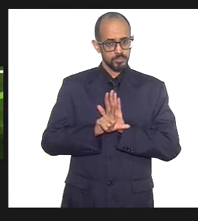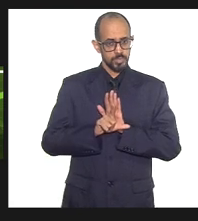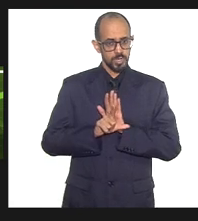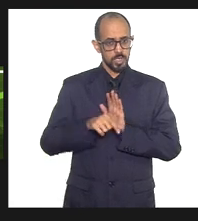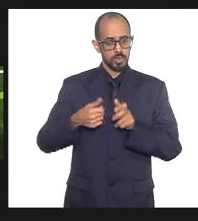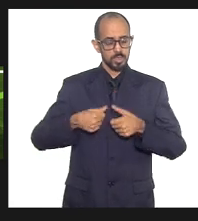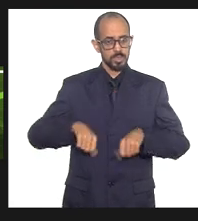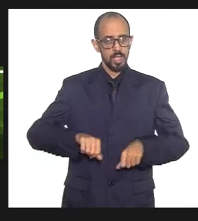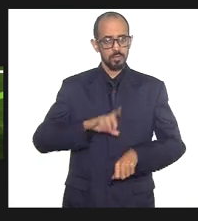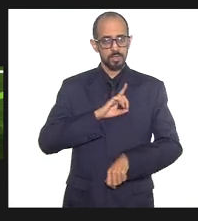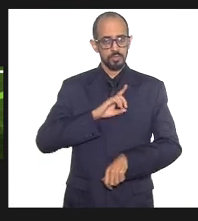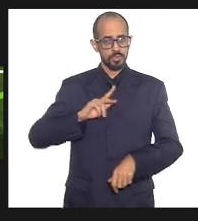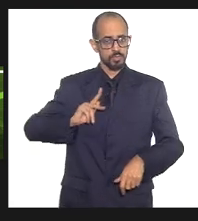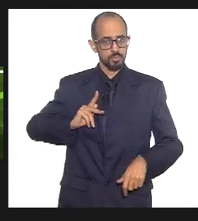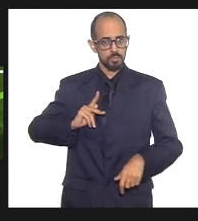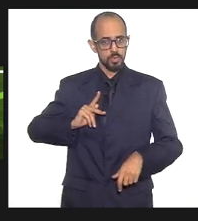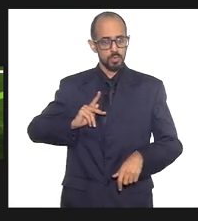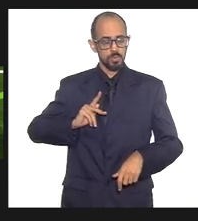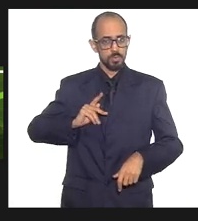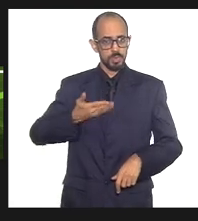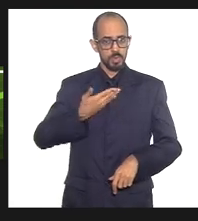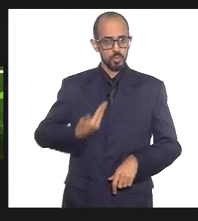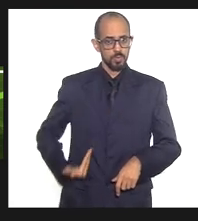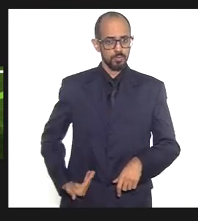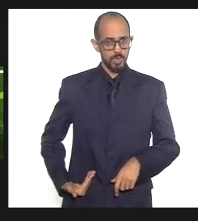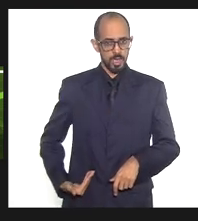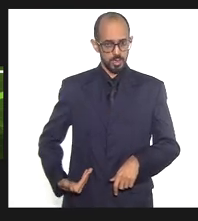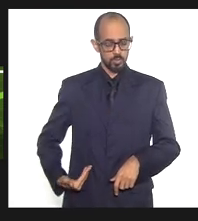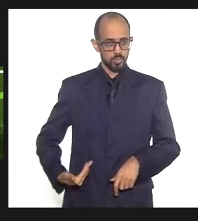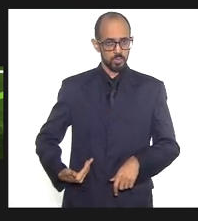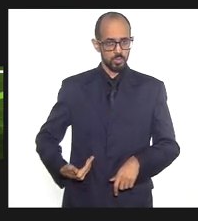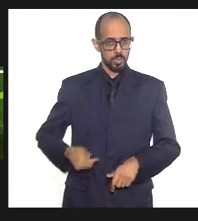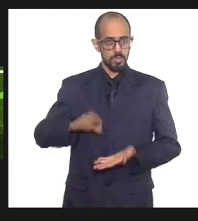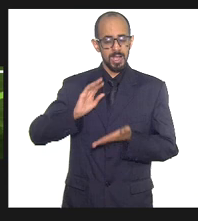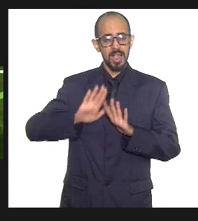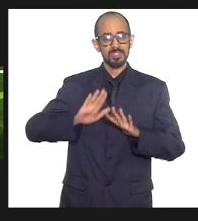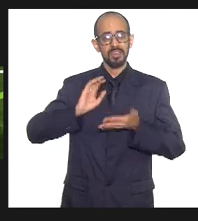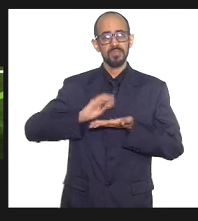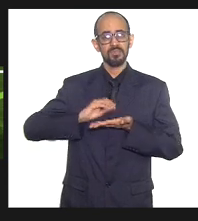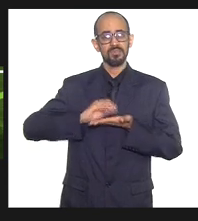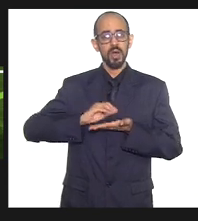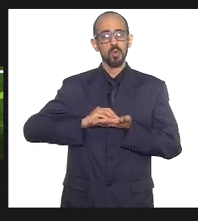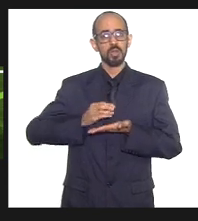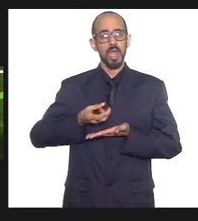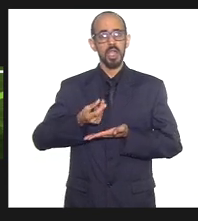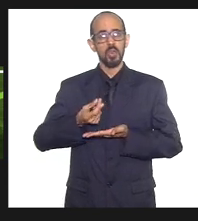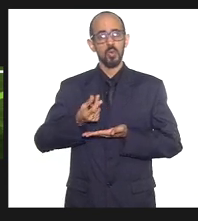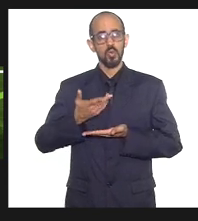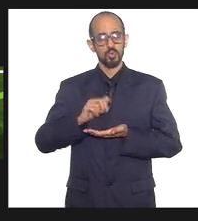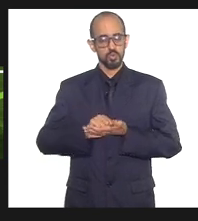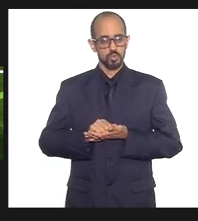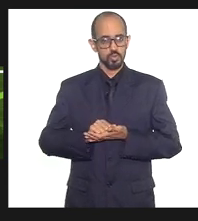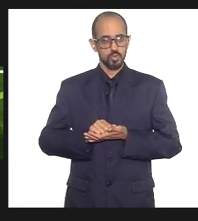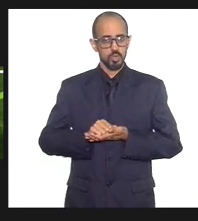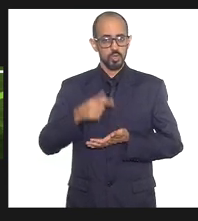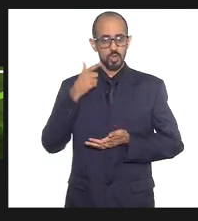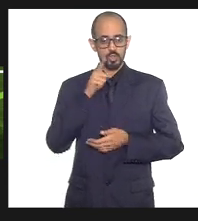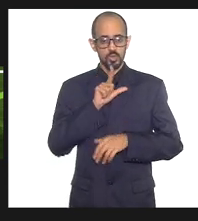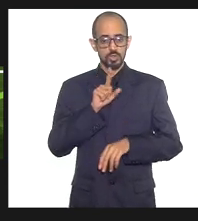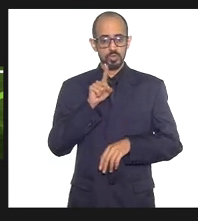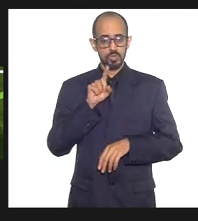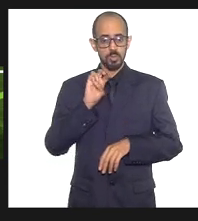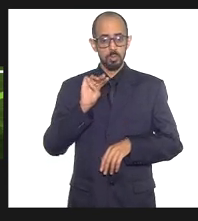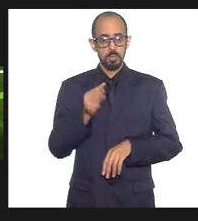Público, o governo, e realmente carece de recursos. Nós conseguimos até, Marta, um milhão da Assembleia